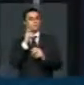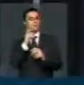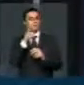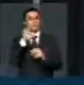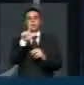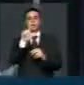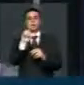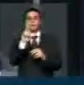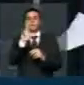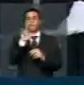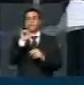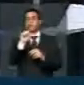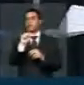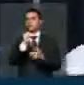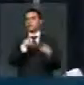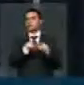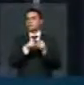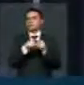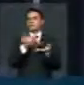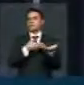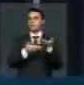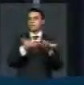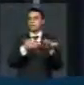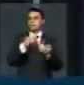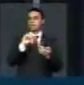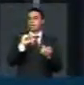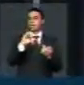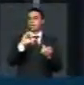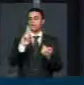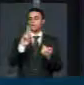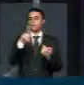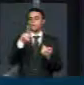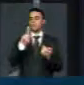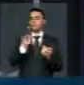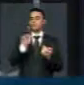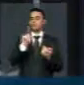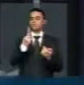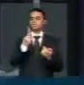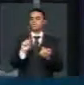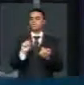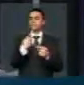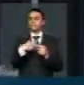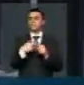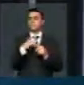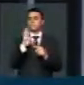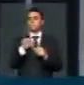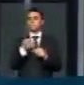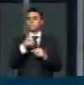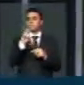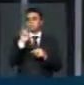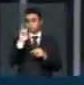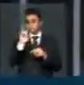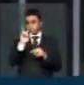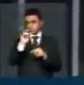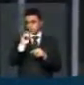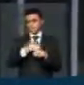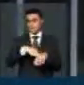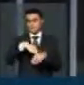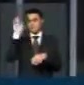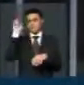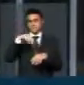a acupuntura. Todas as terapias integrativas, que são mais de 50 no Brasil, que podem ter certeza,